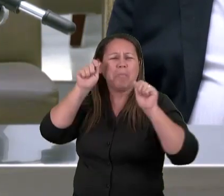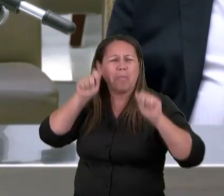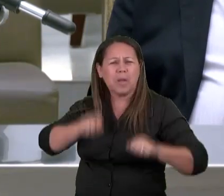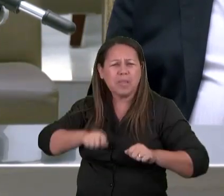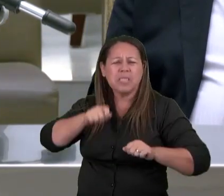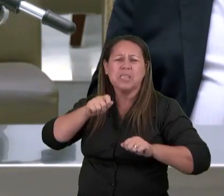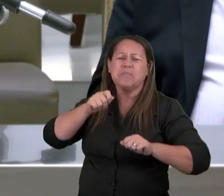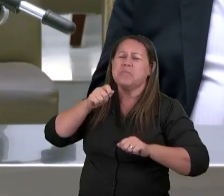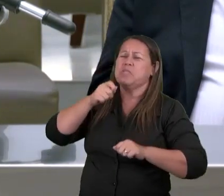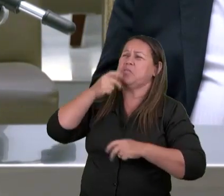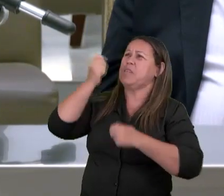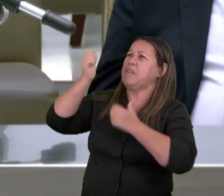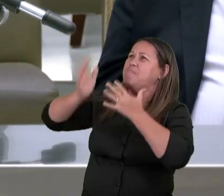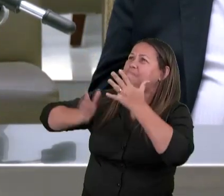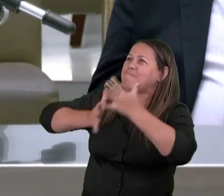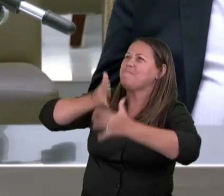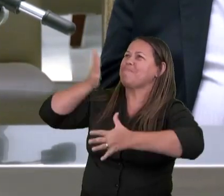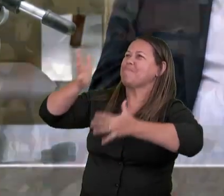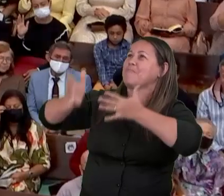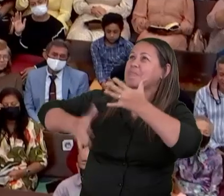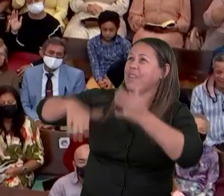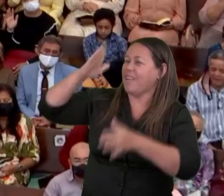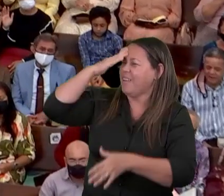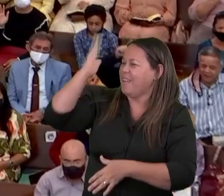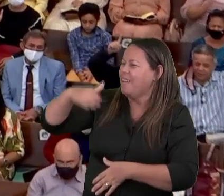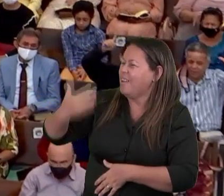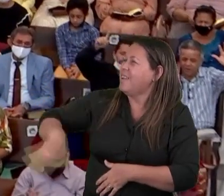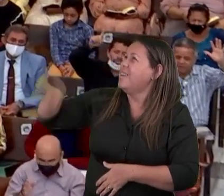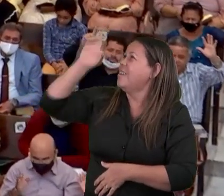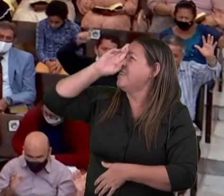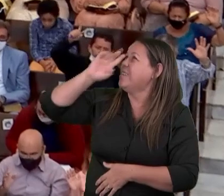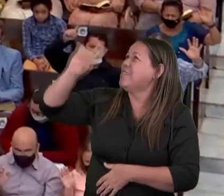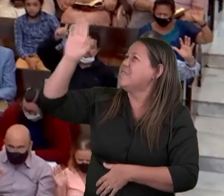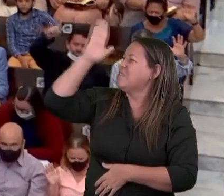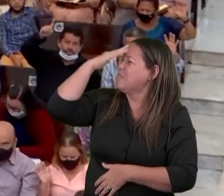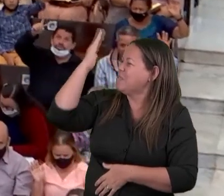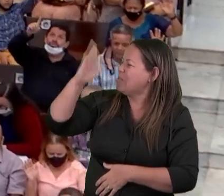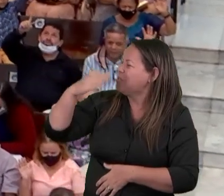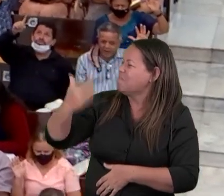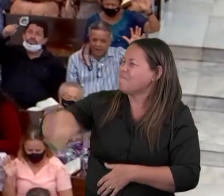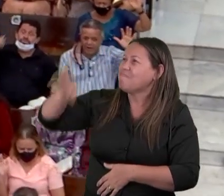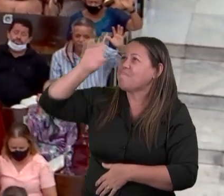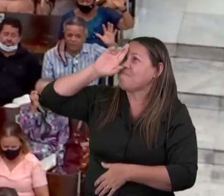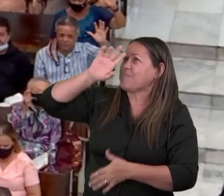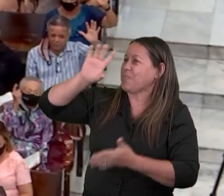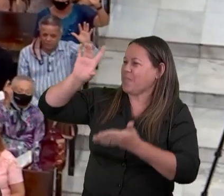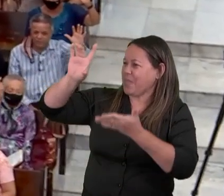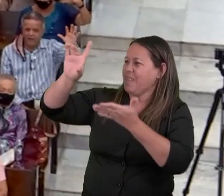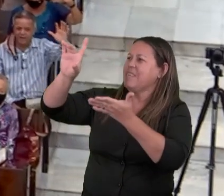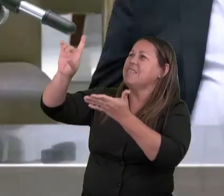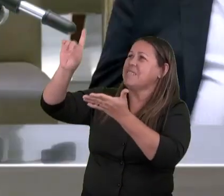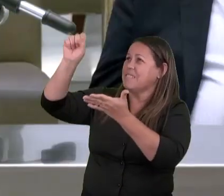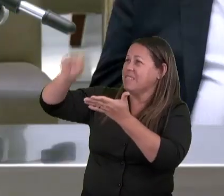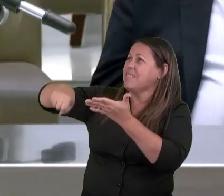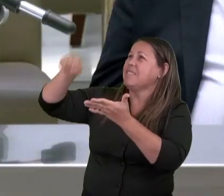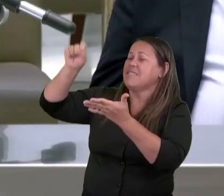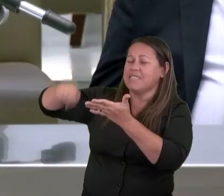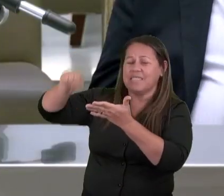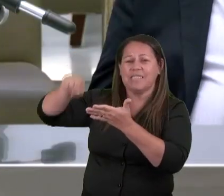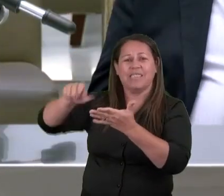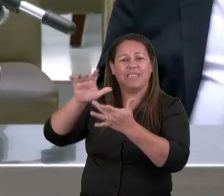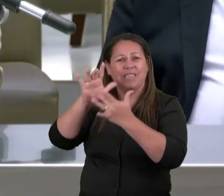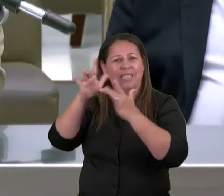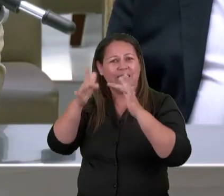dizer Digno Digno Digno Digno Eis Eis de abrir o